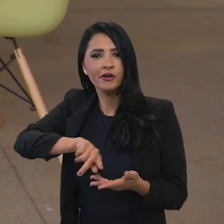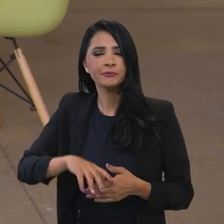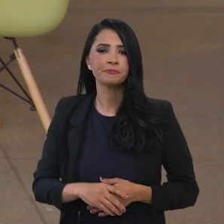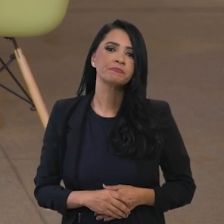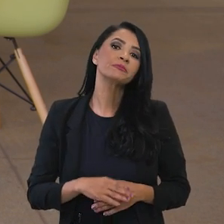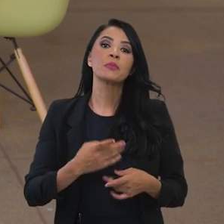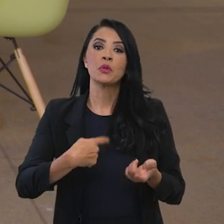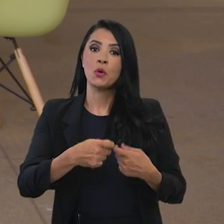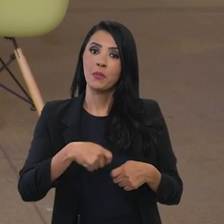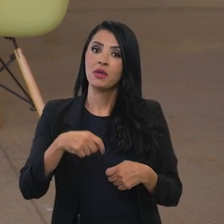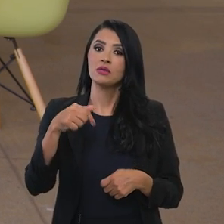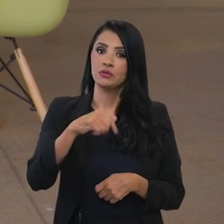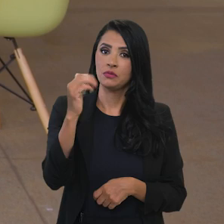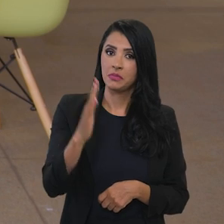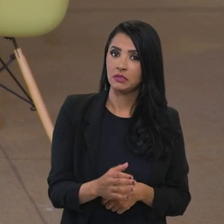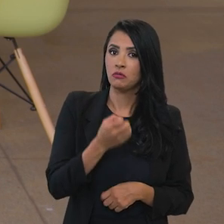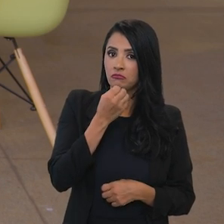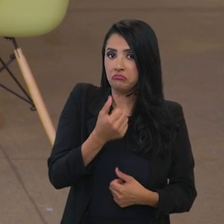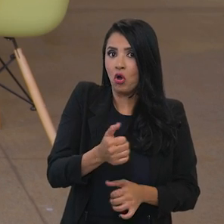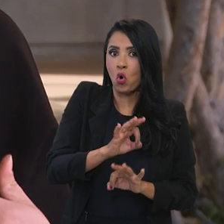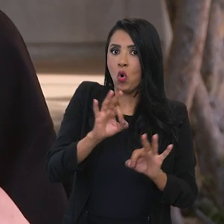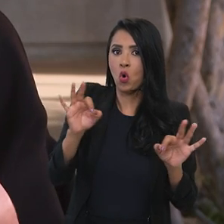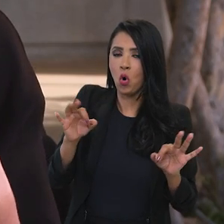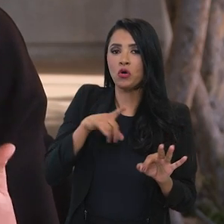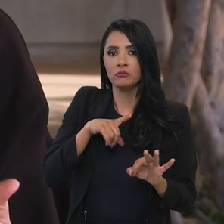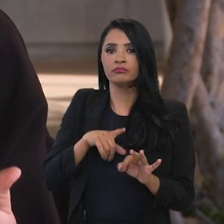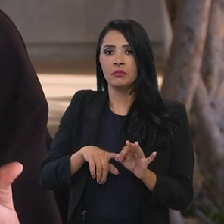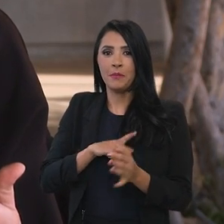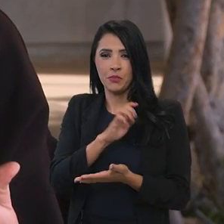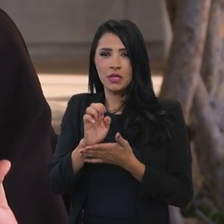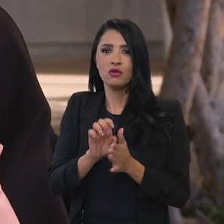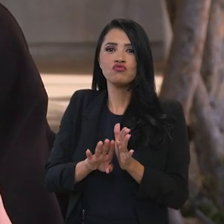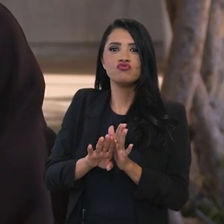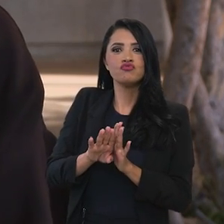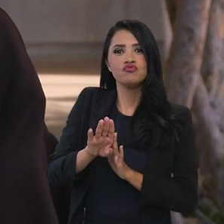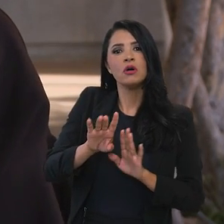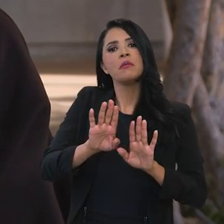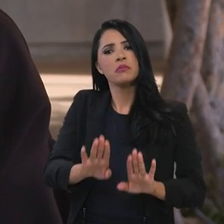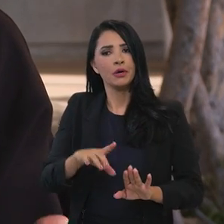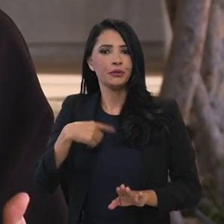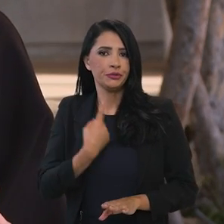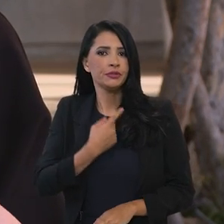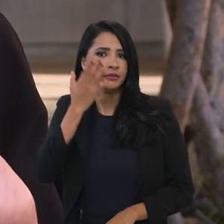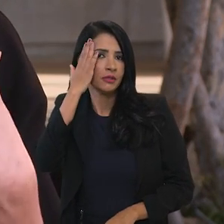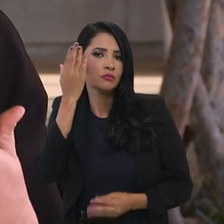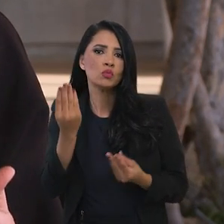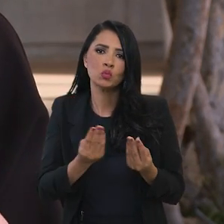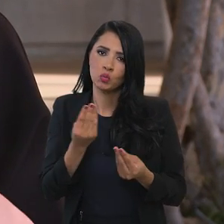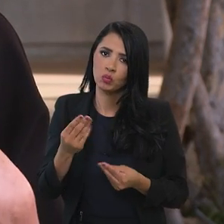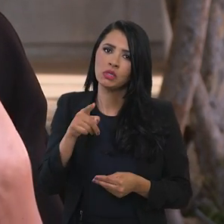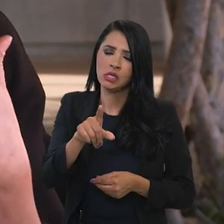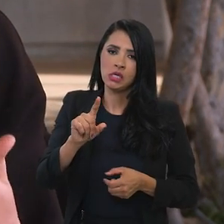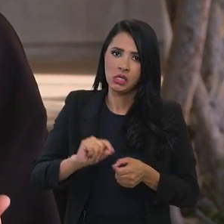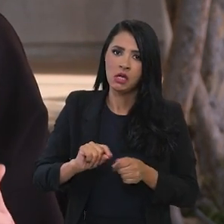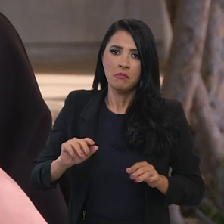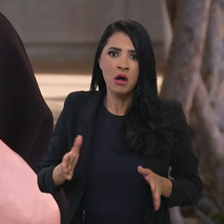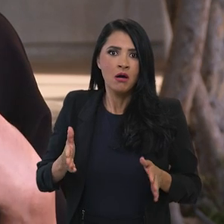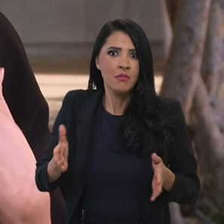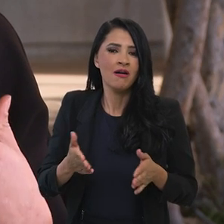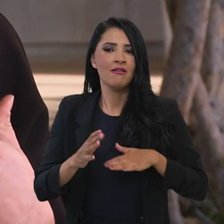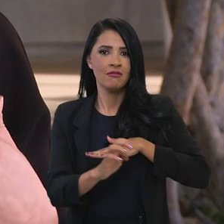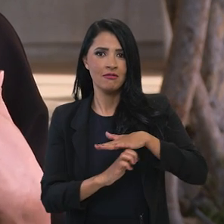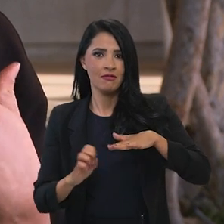mais empresas se beneficiem do comércio exterior é algo que faz sentido, porque isso, como a gente mencionou, gera receita, gera